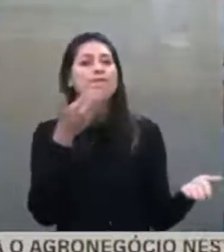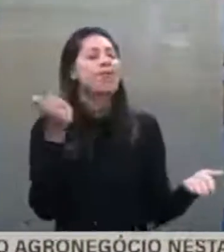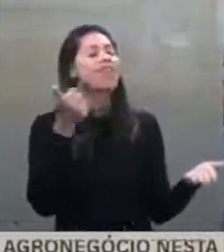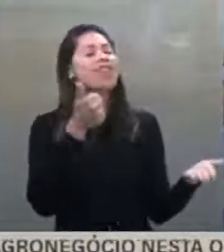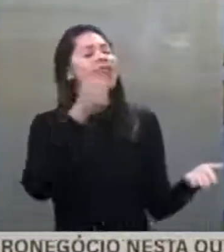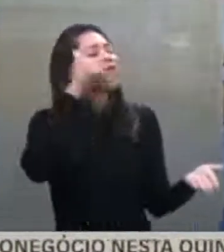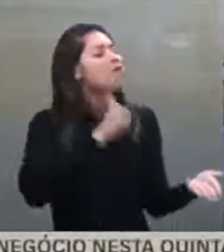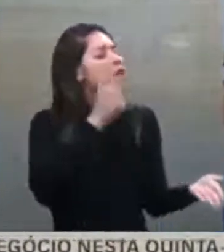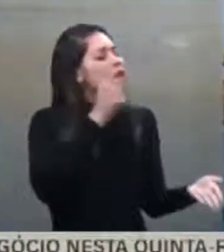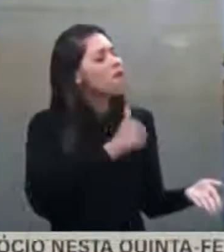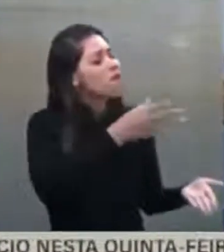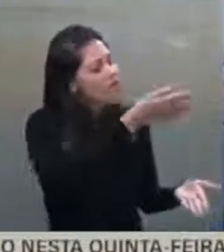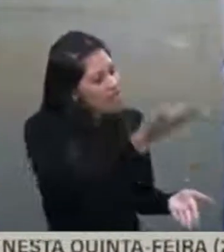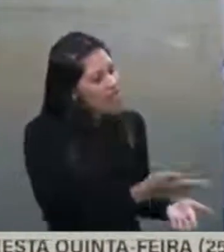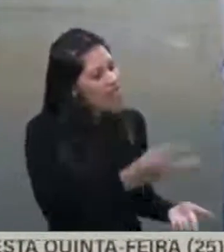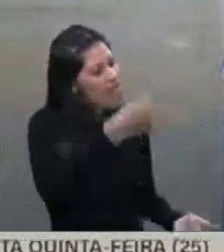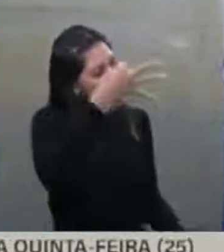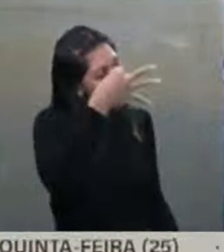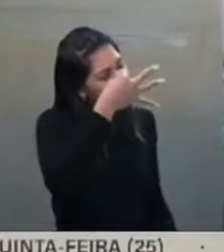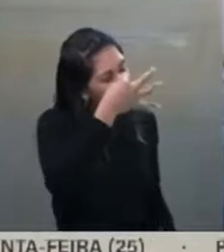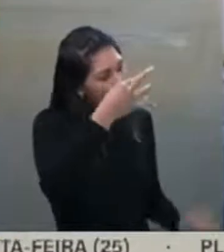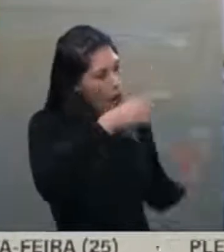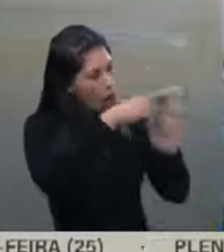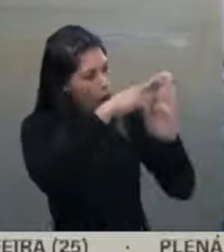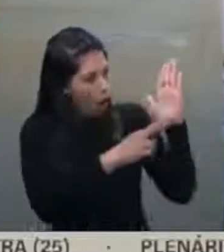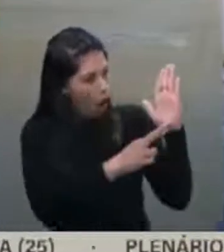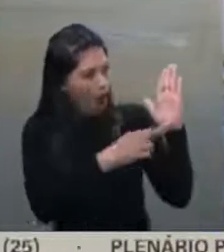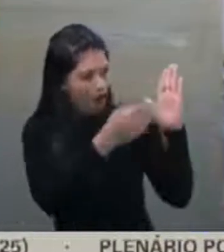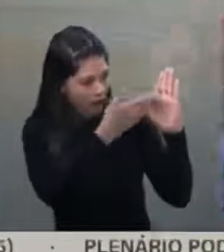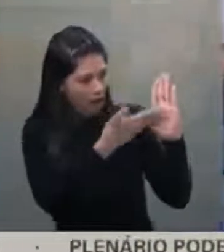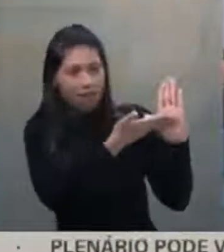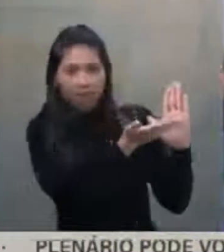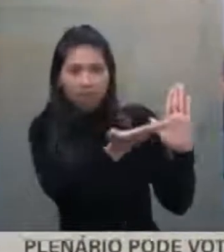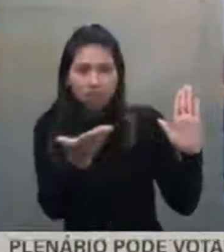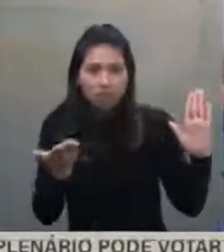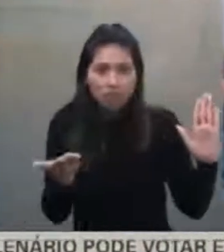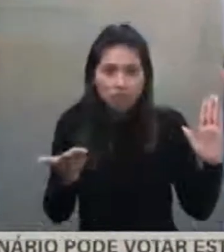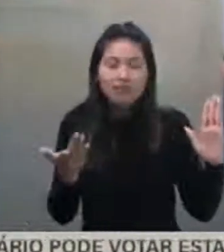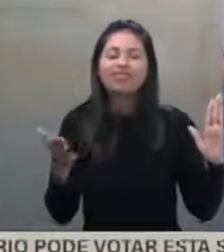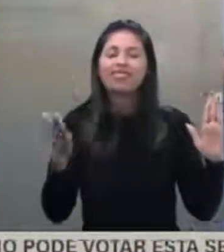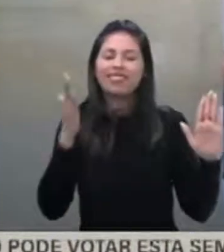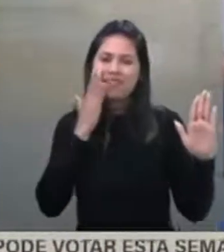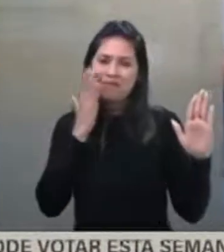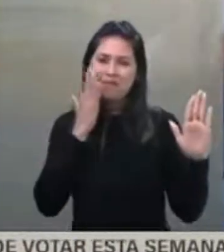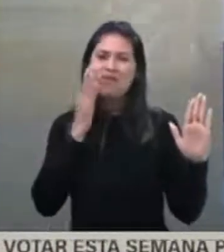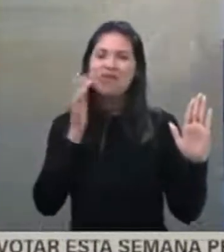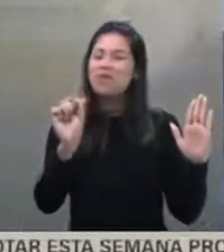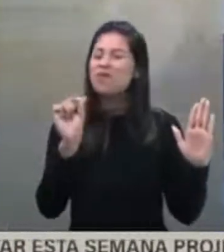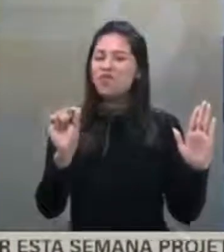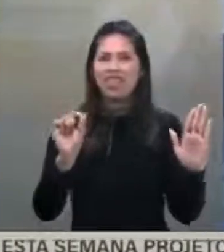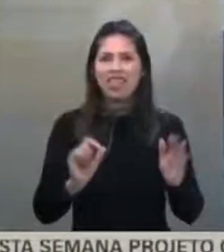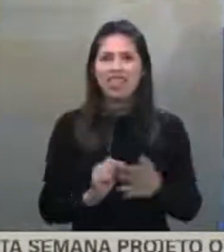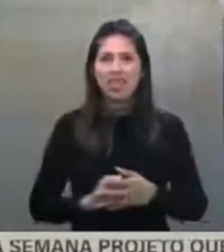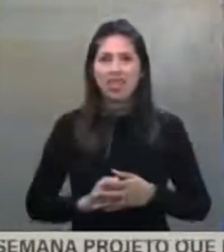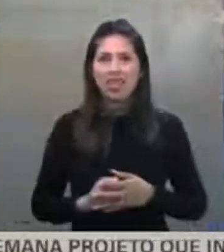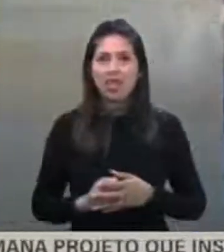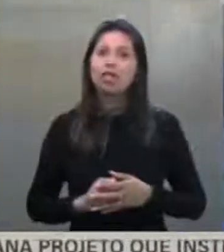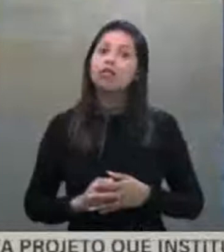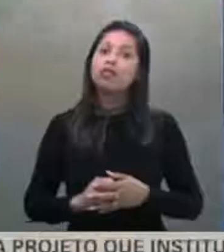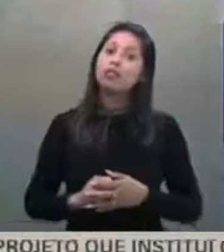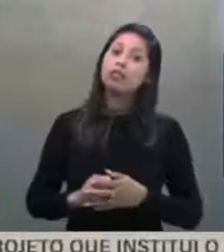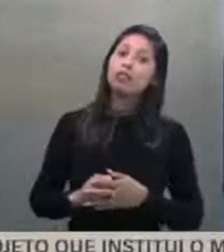possa ser a relatora desse nome. Sabendo que o doutor André Mendonça,